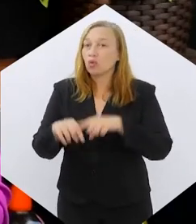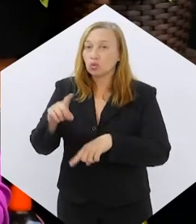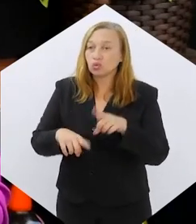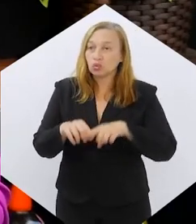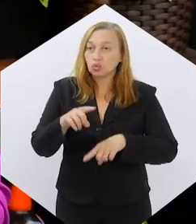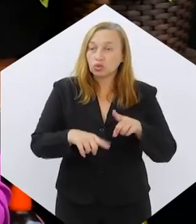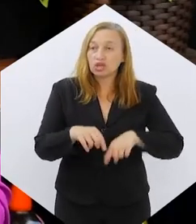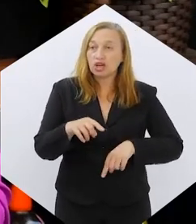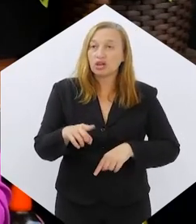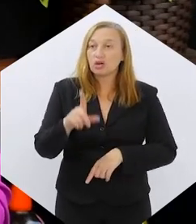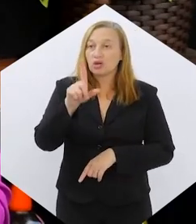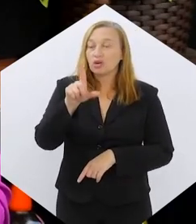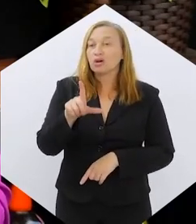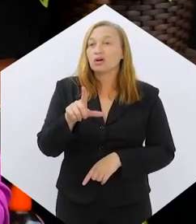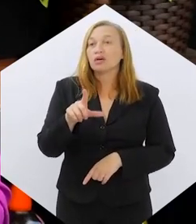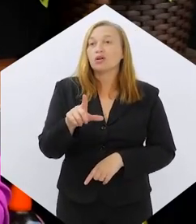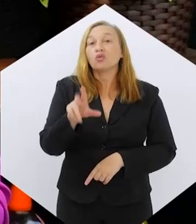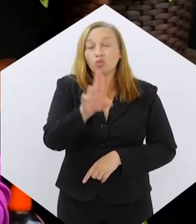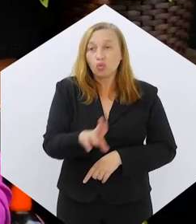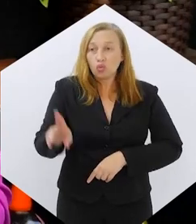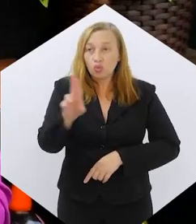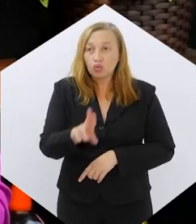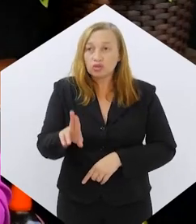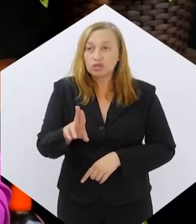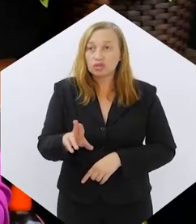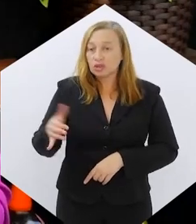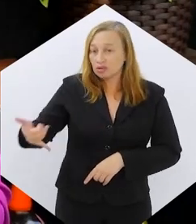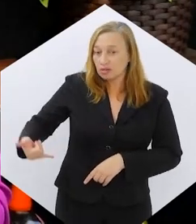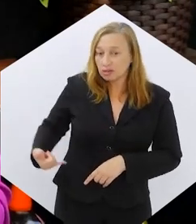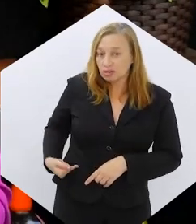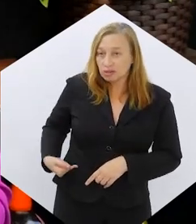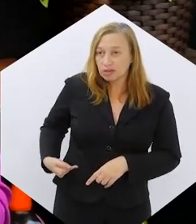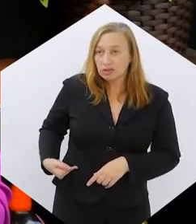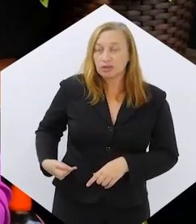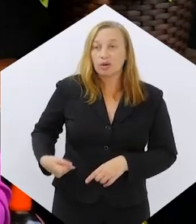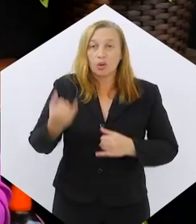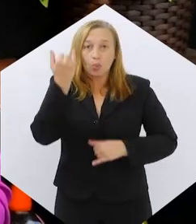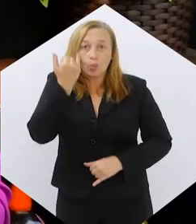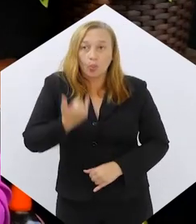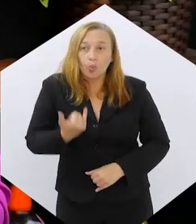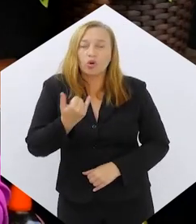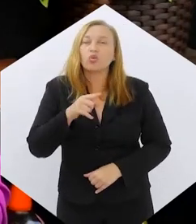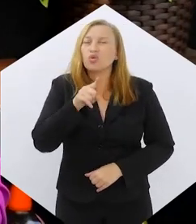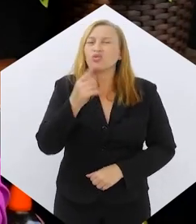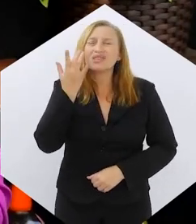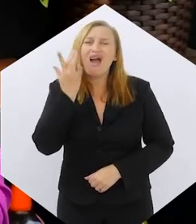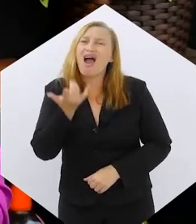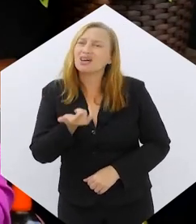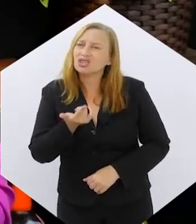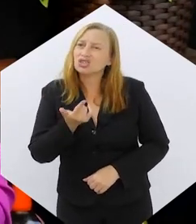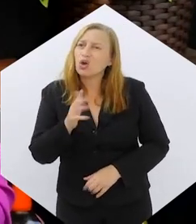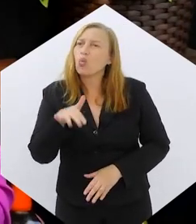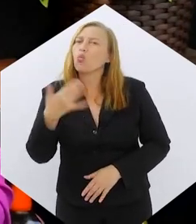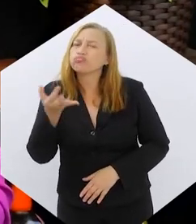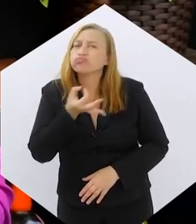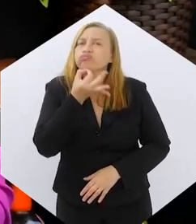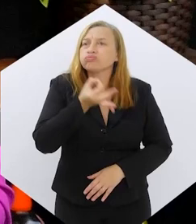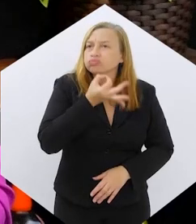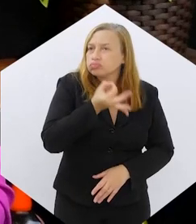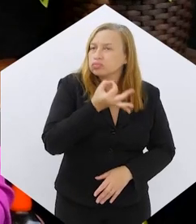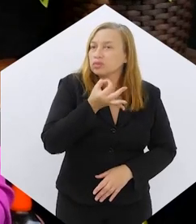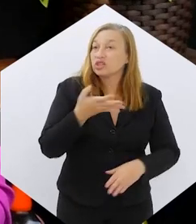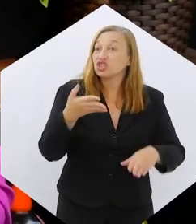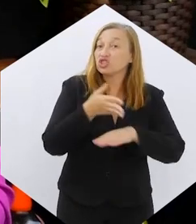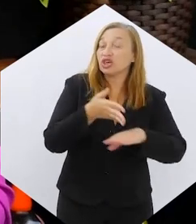produtos em uma linha específica para usuários do Ozenpik dessas canetas para emagrecer. O que você acha, qual a sua